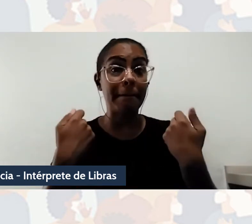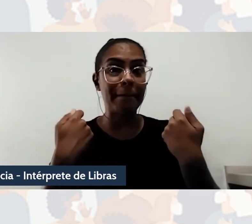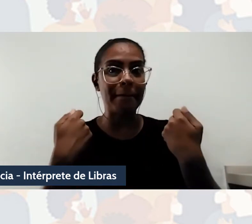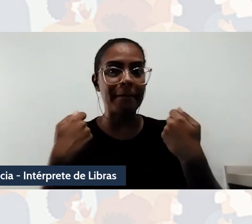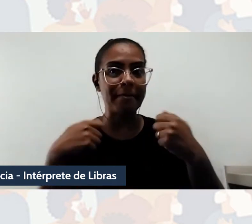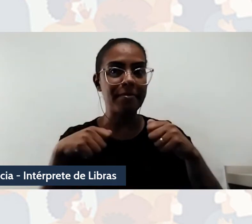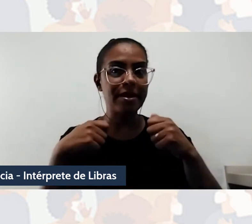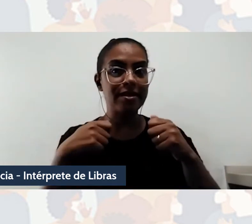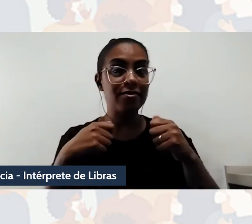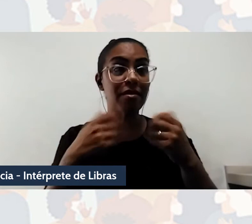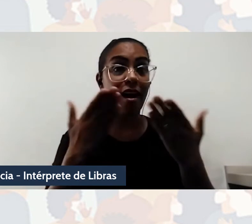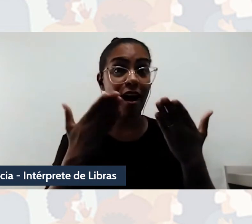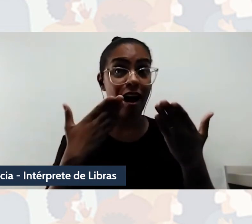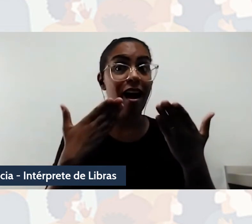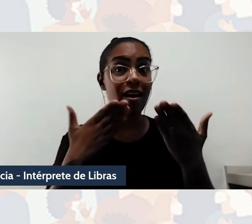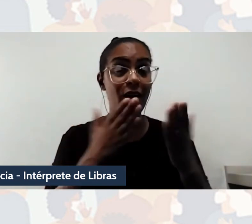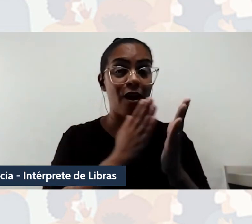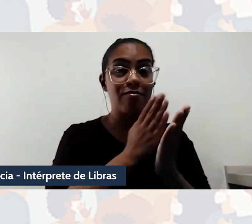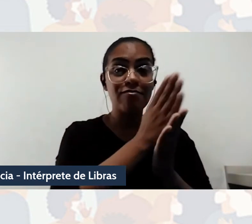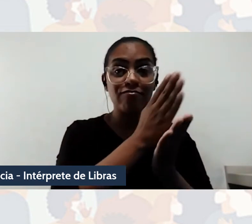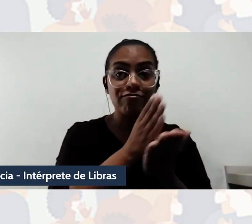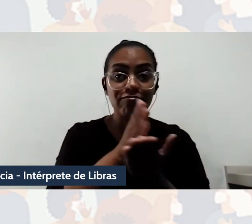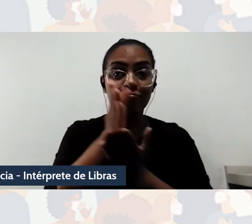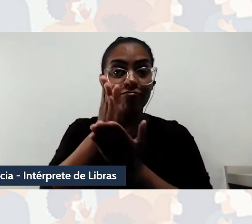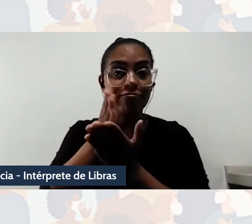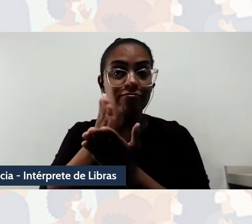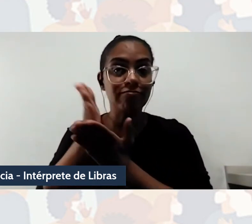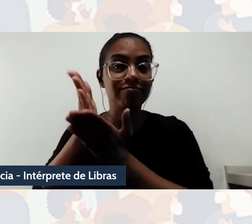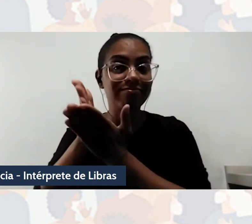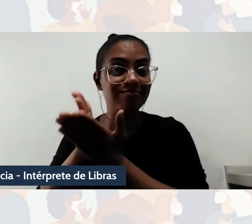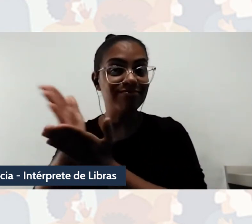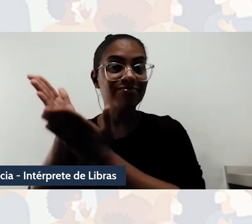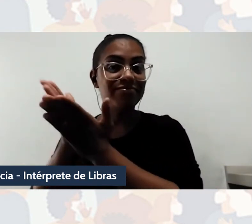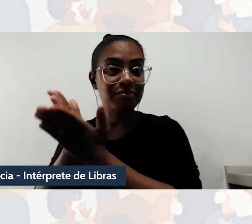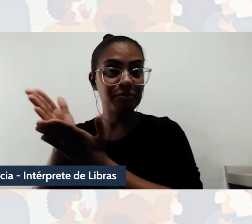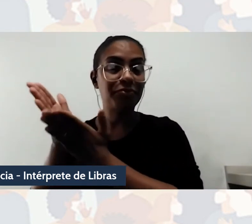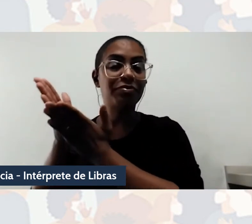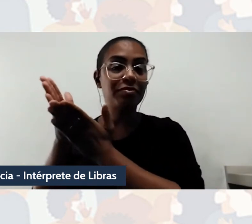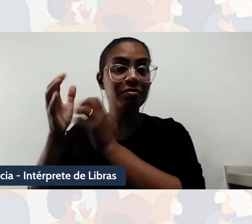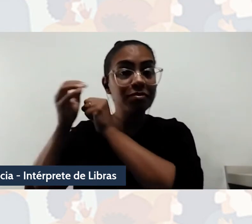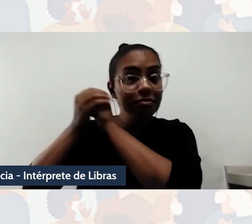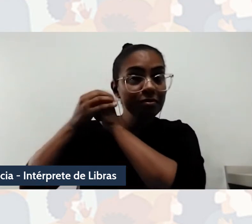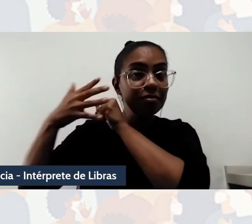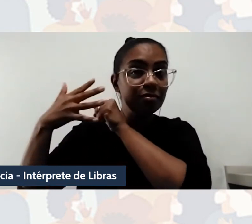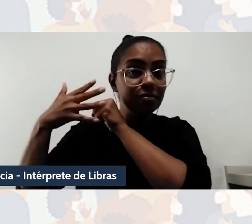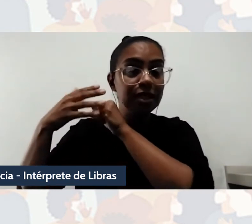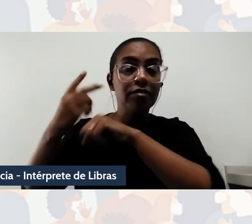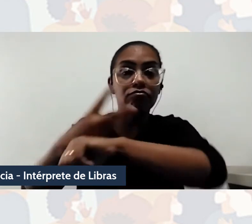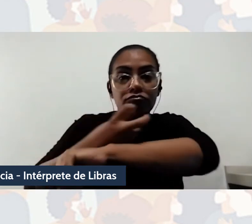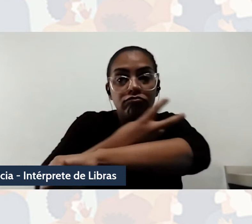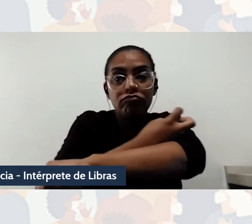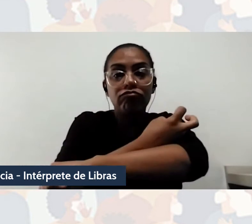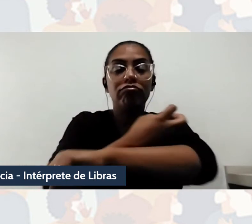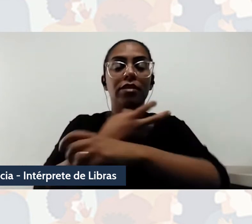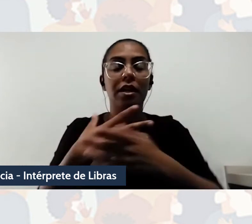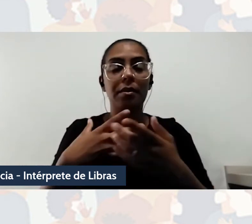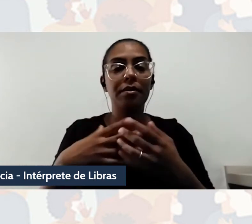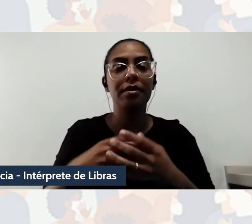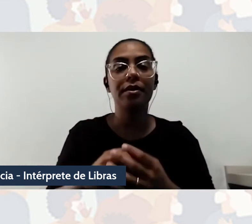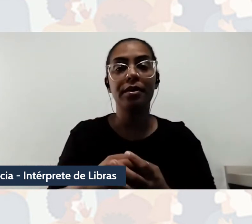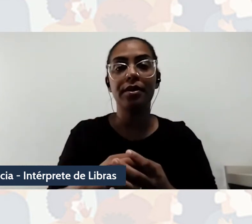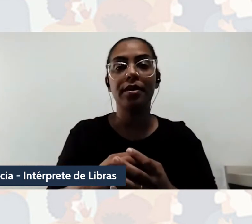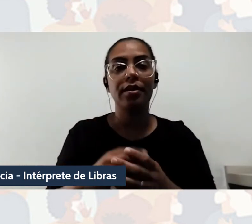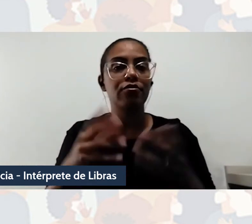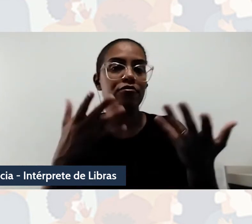desmortear, já que a gente está aqui lutando contra, eu digo, contra a catequese epistêmica, que é um conceito que eu venho desenvolvendo já há algum tempo, só toco de